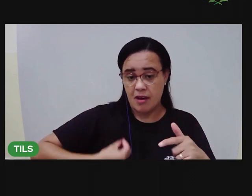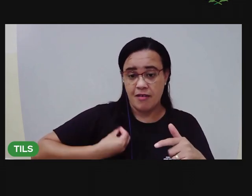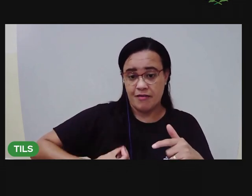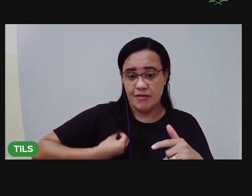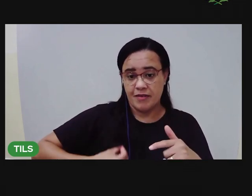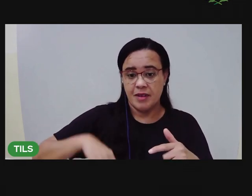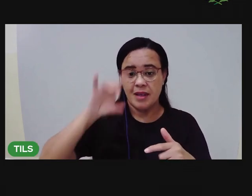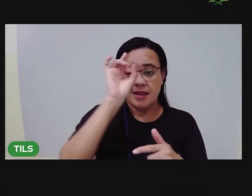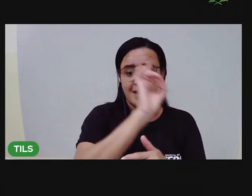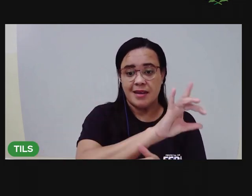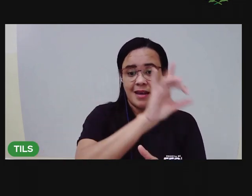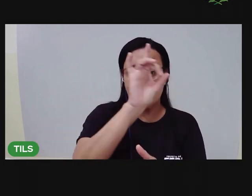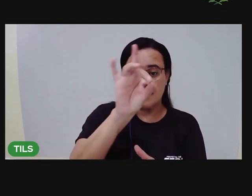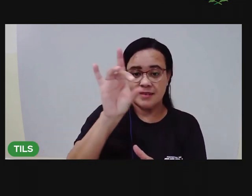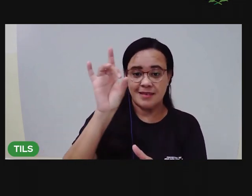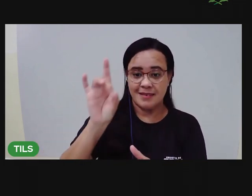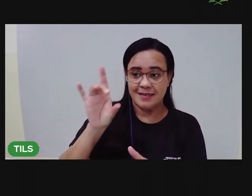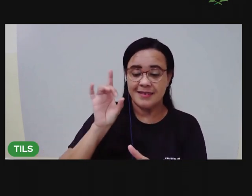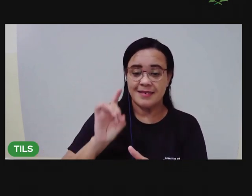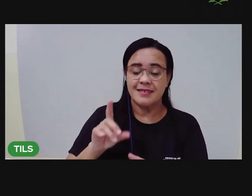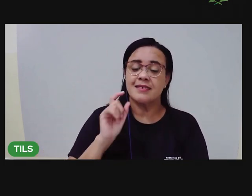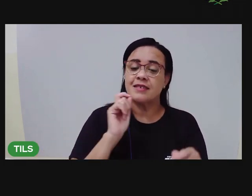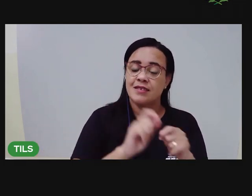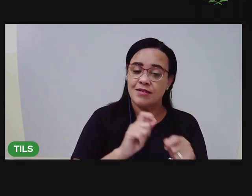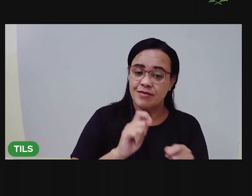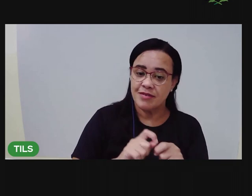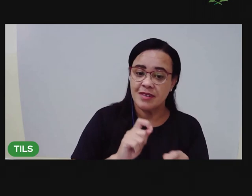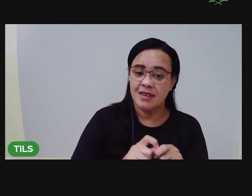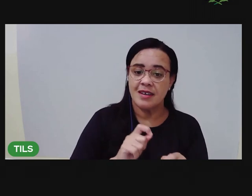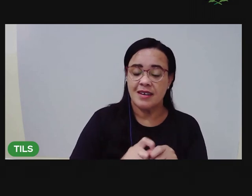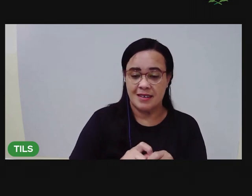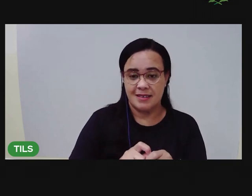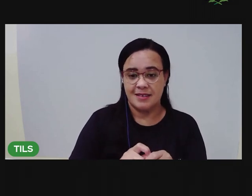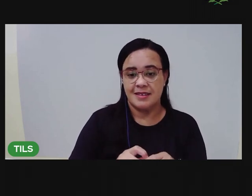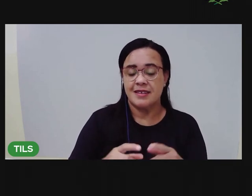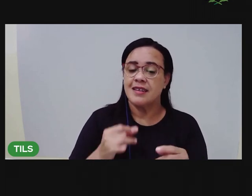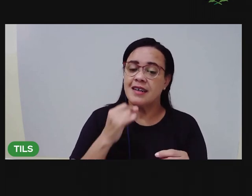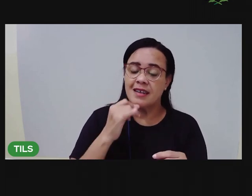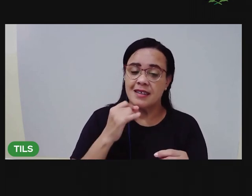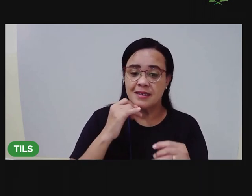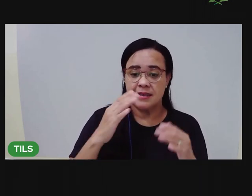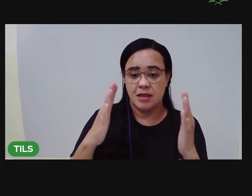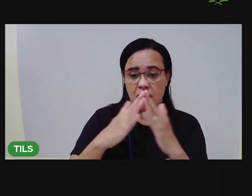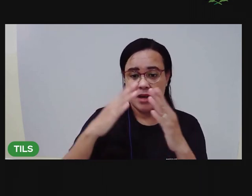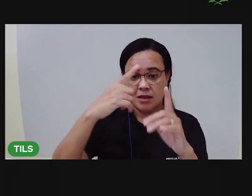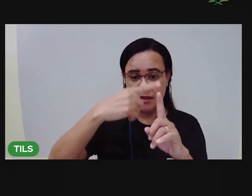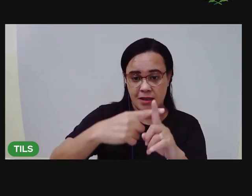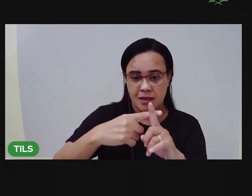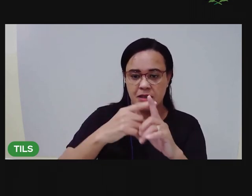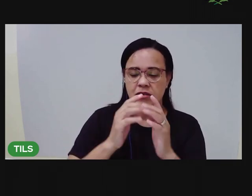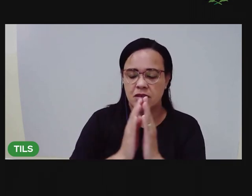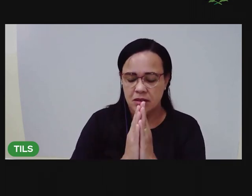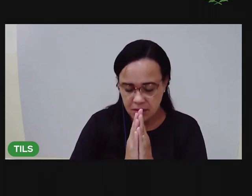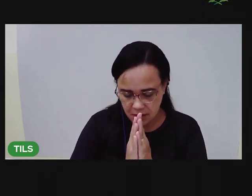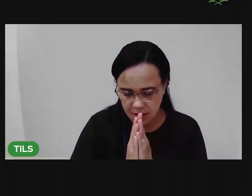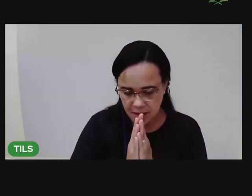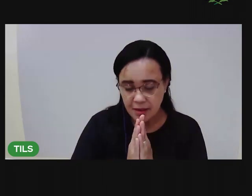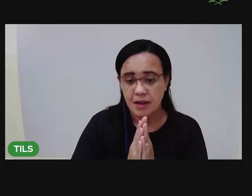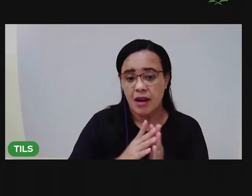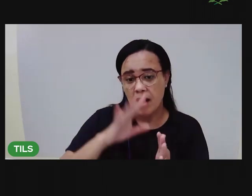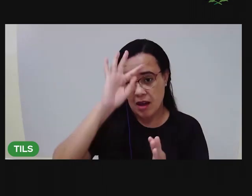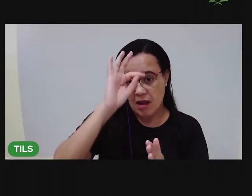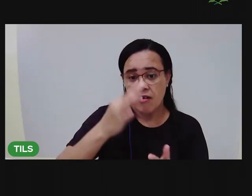cada um serve para fazer uma coisa, né? igreja, por exemplo, a gente vai para rezar, para comunicar nossa fé,